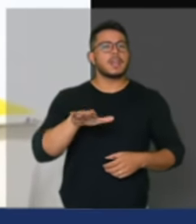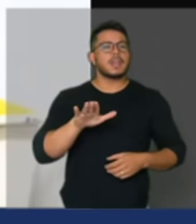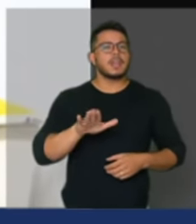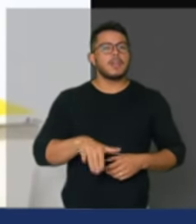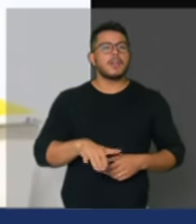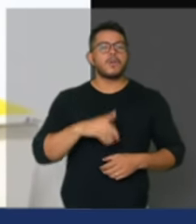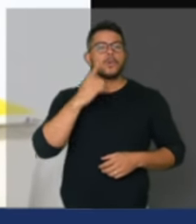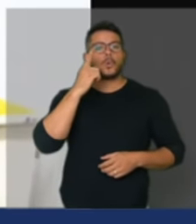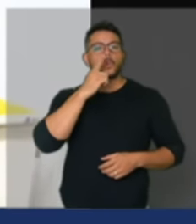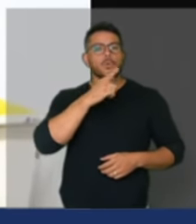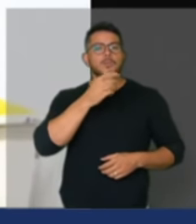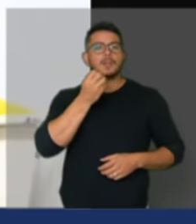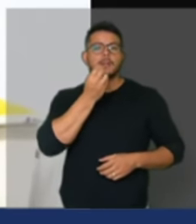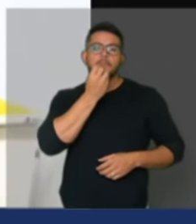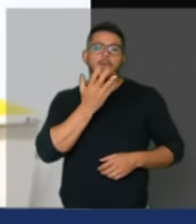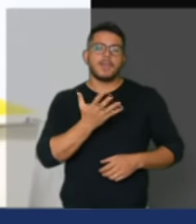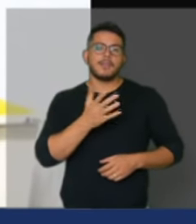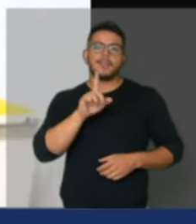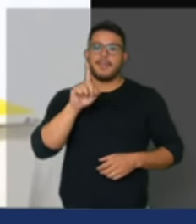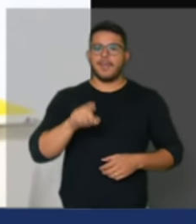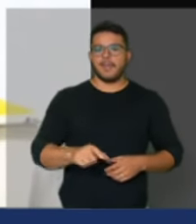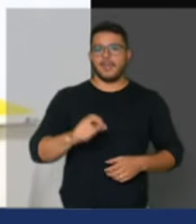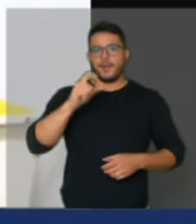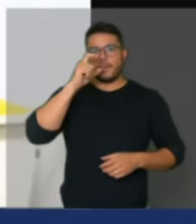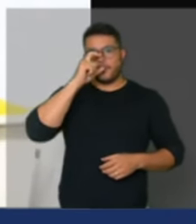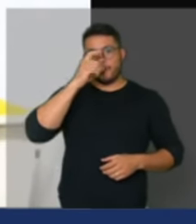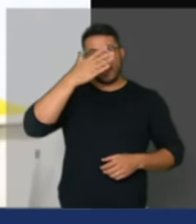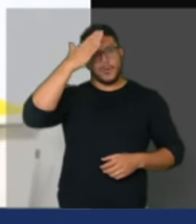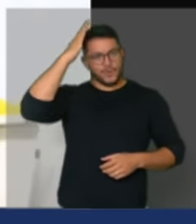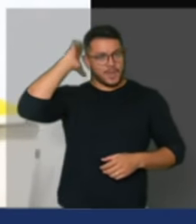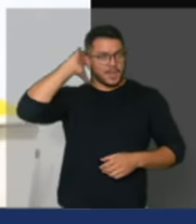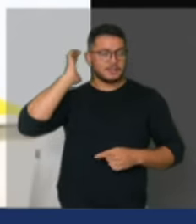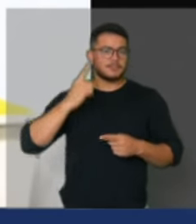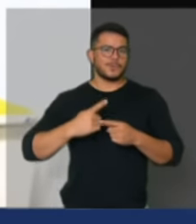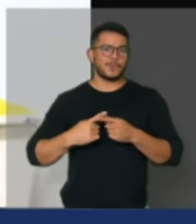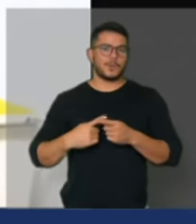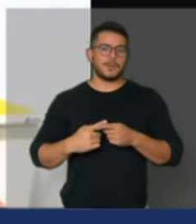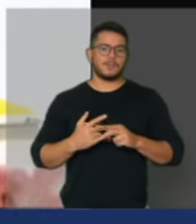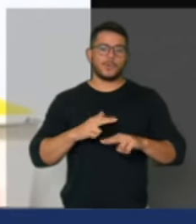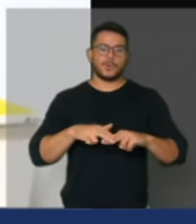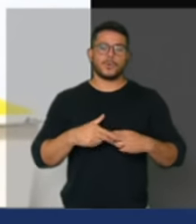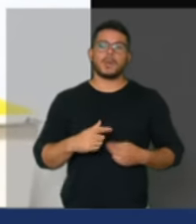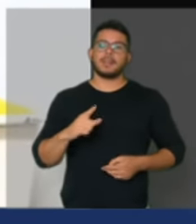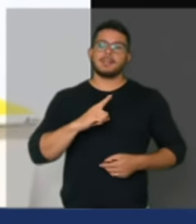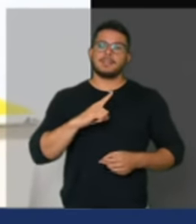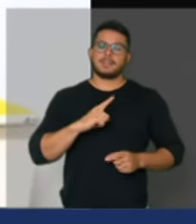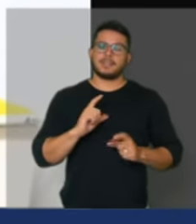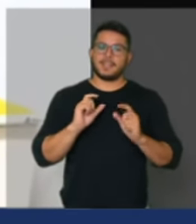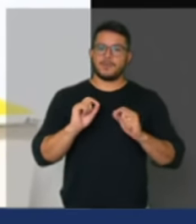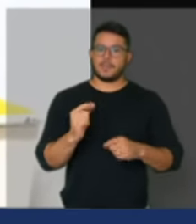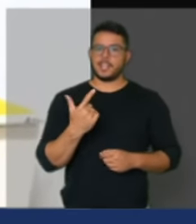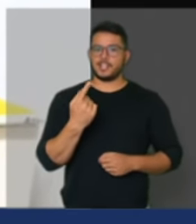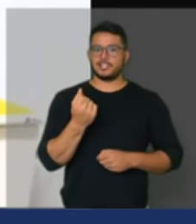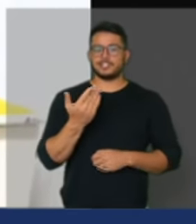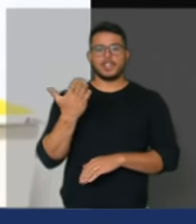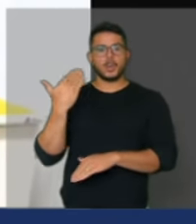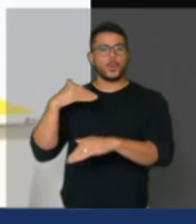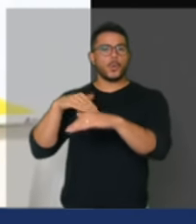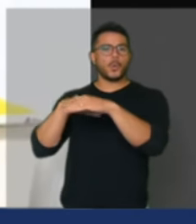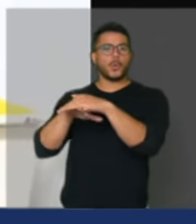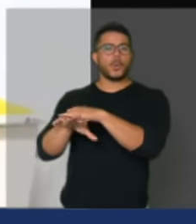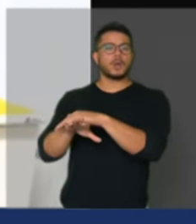ministro Paulo Guedes, que está com o dinheiro dele aplicado em paraísos fiscais. E o